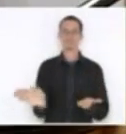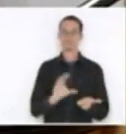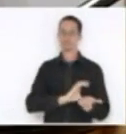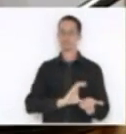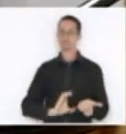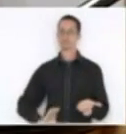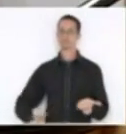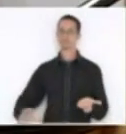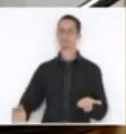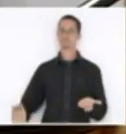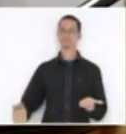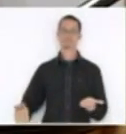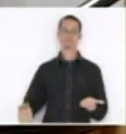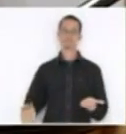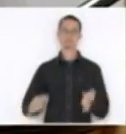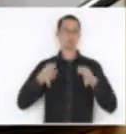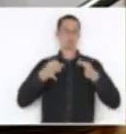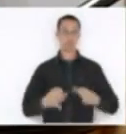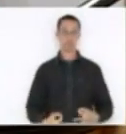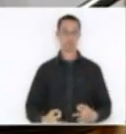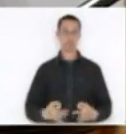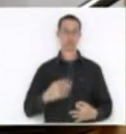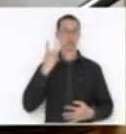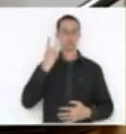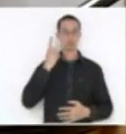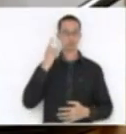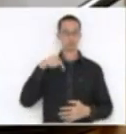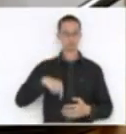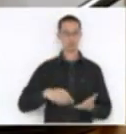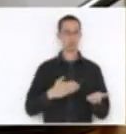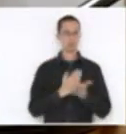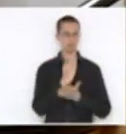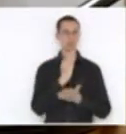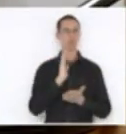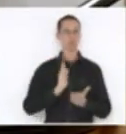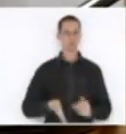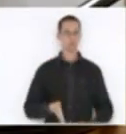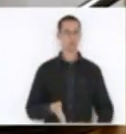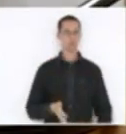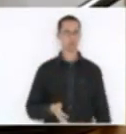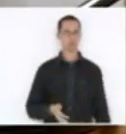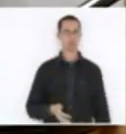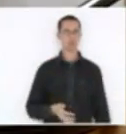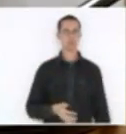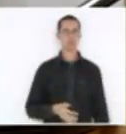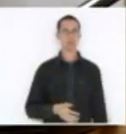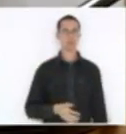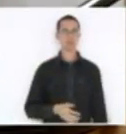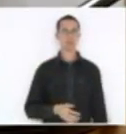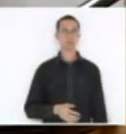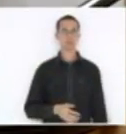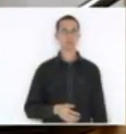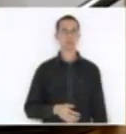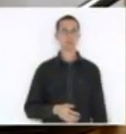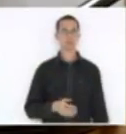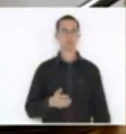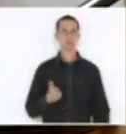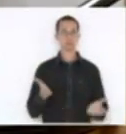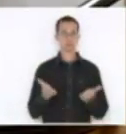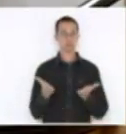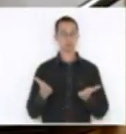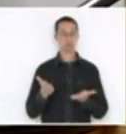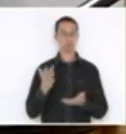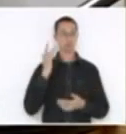e não daquela que o Parlamento aprovou, que o Parlamento aprova. Hoje nós vamos ainda debater, talvez aí,